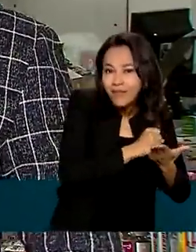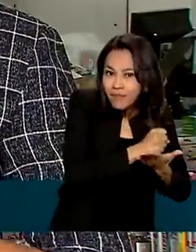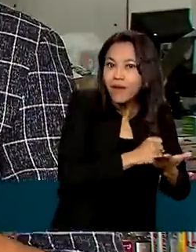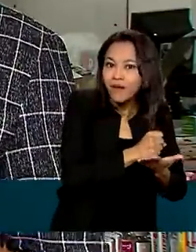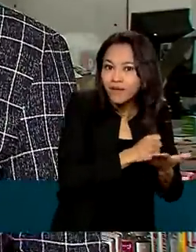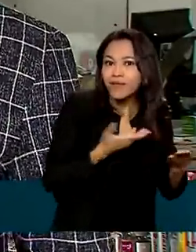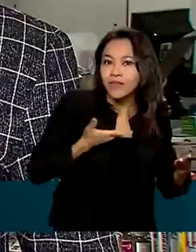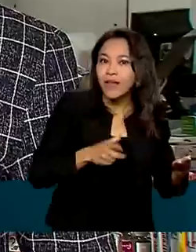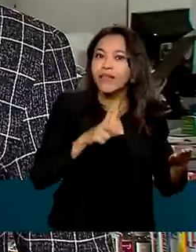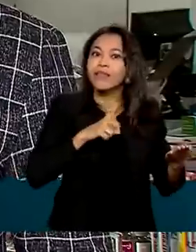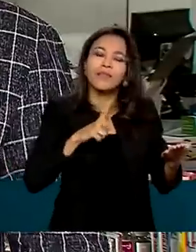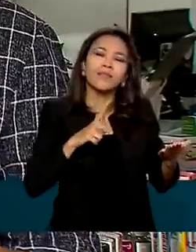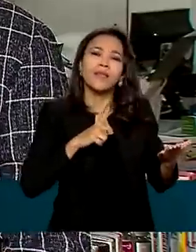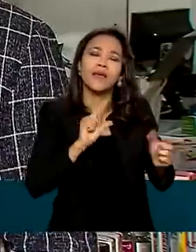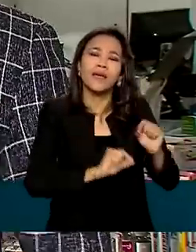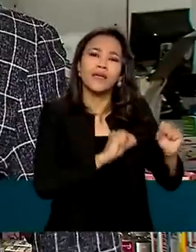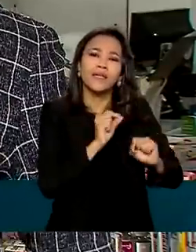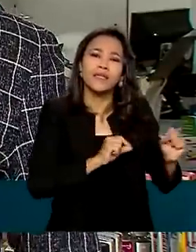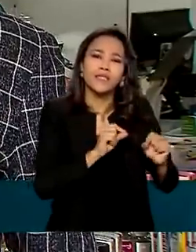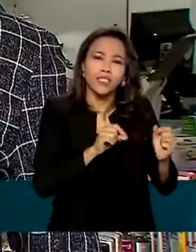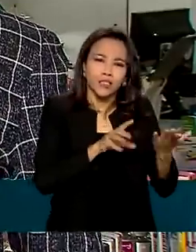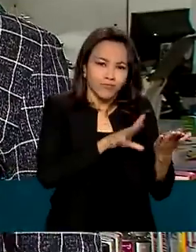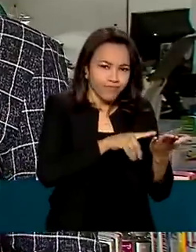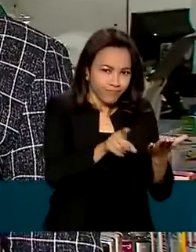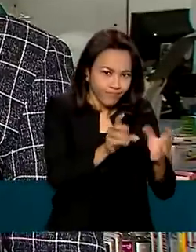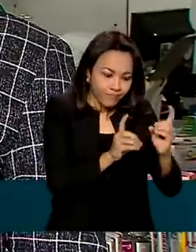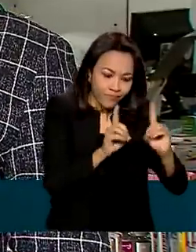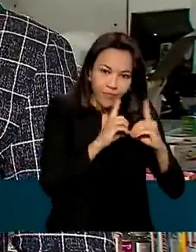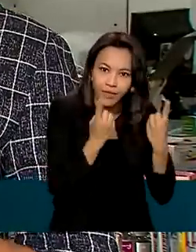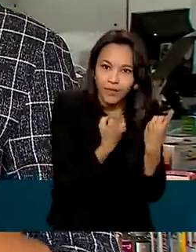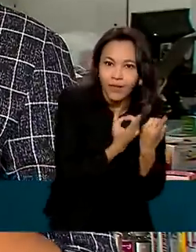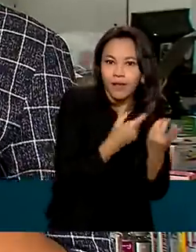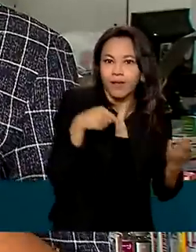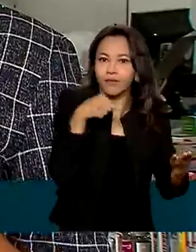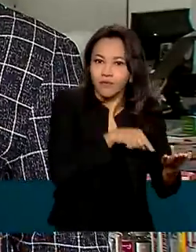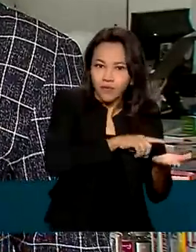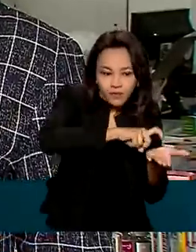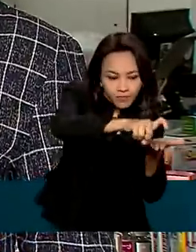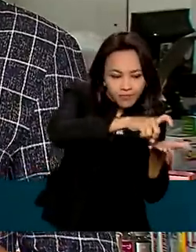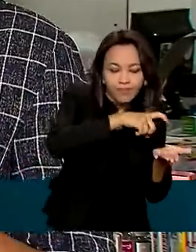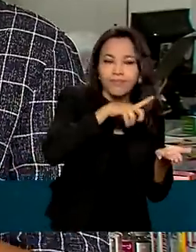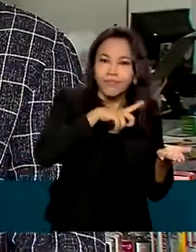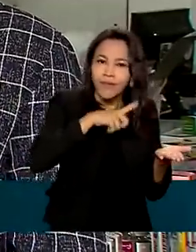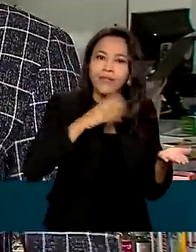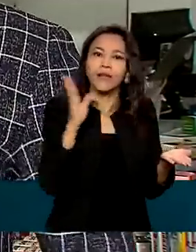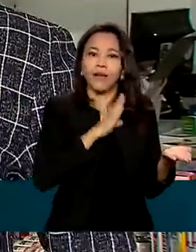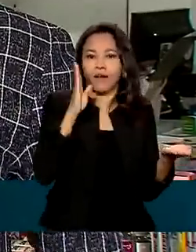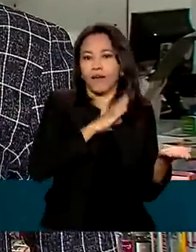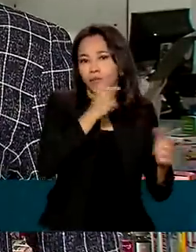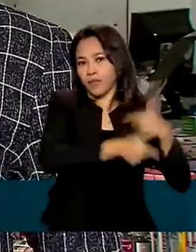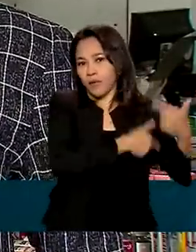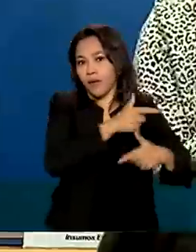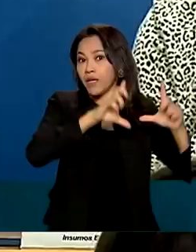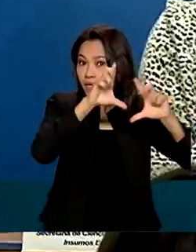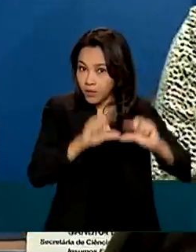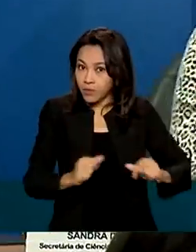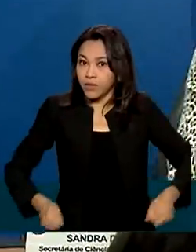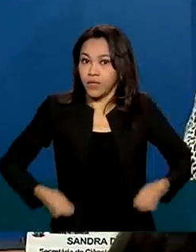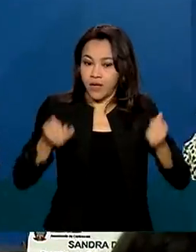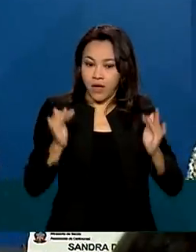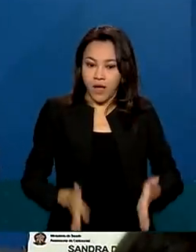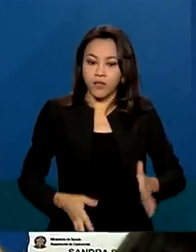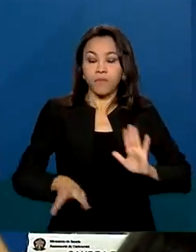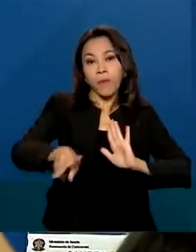sistema digitalizado de fiscalização. A medida vai agilizar o trabalho e reduzir custos. A